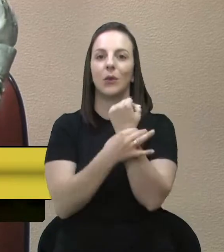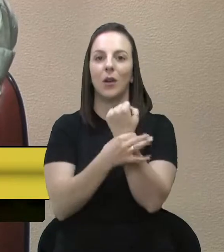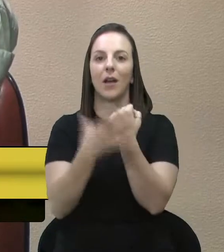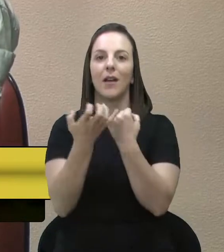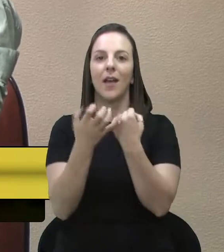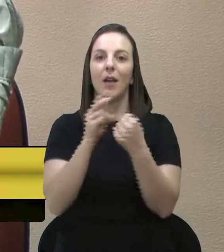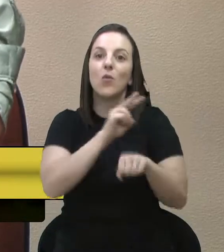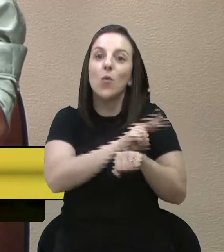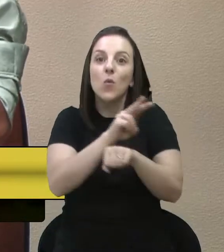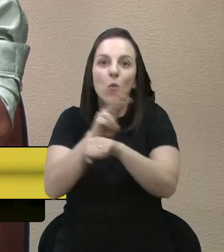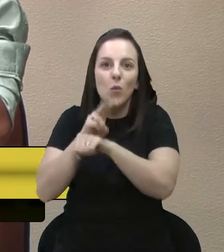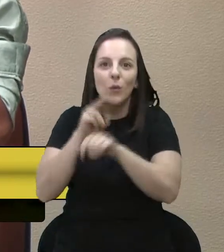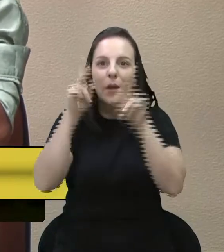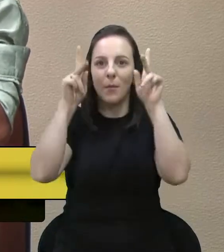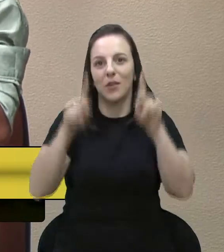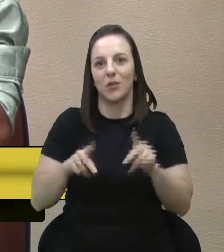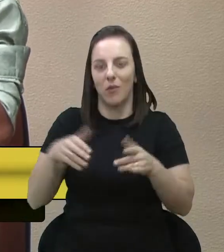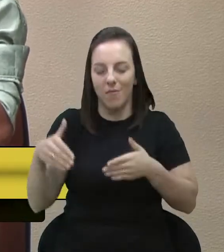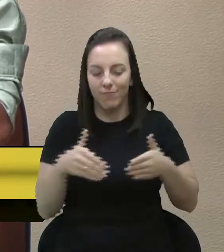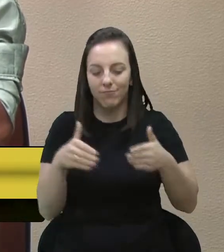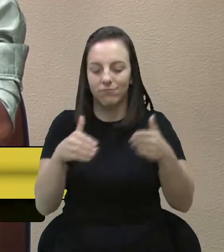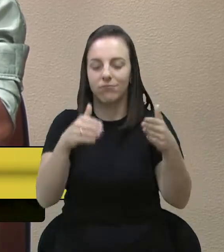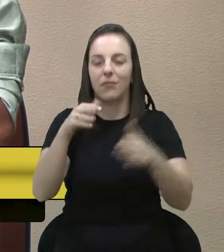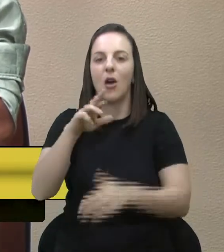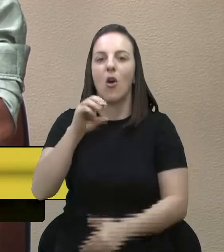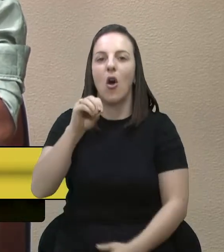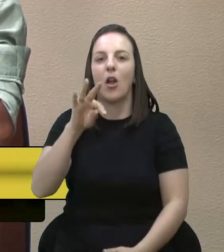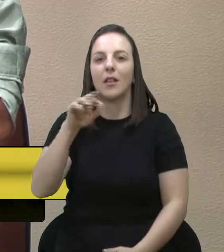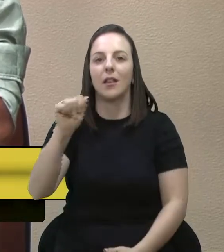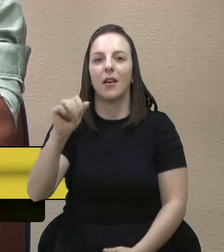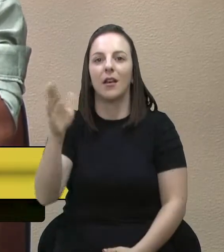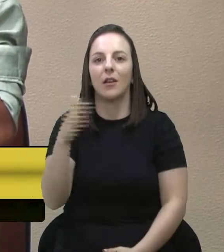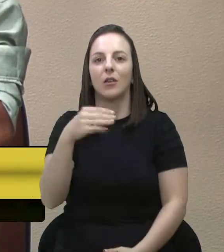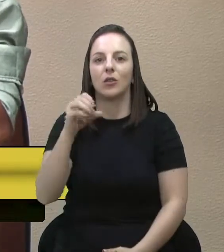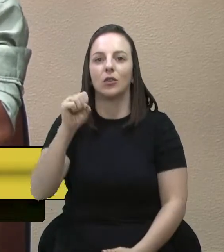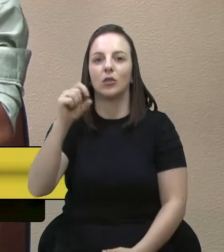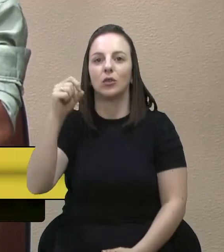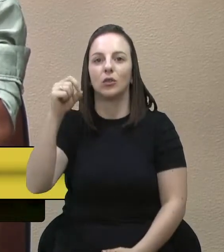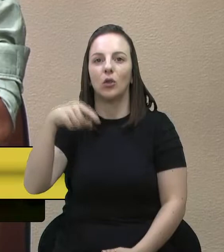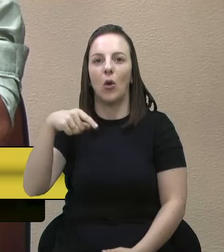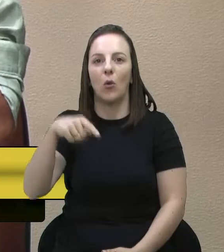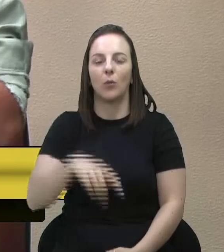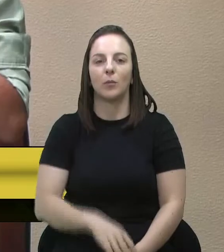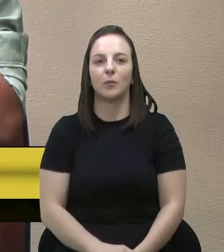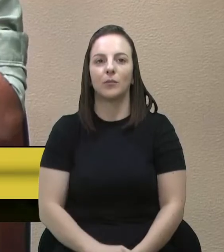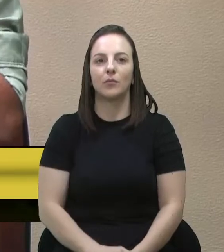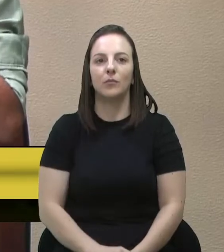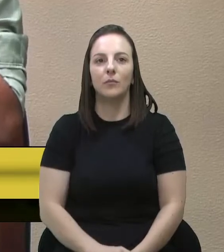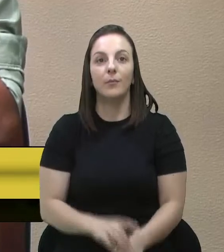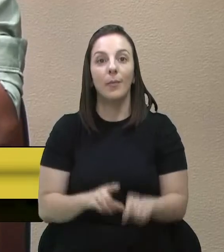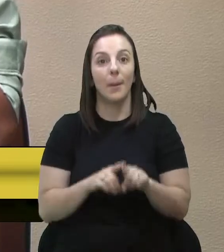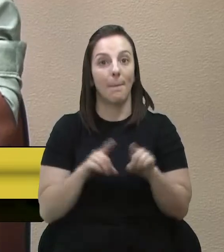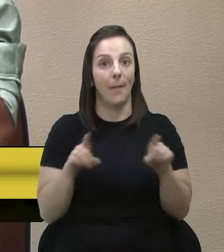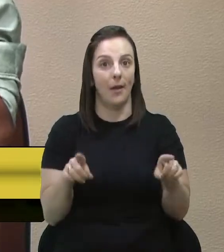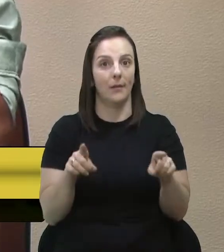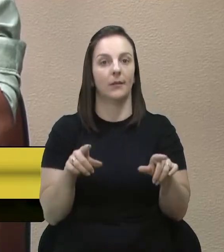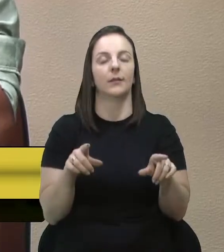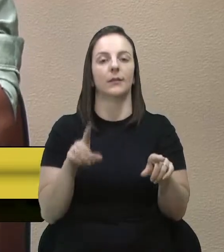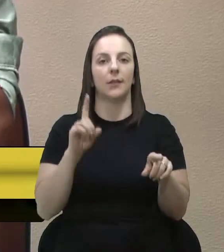na Rota do Sol. Agora, é muito importante que quem pega o volante